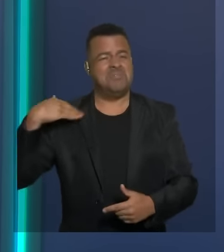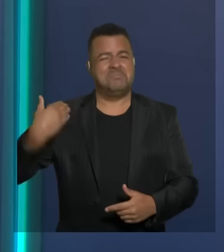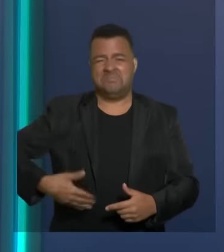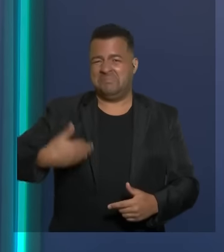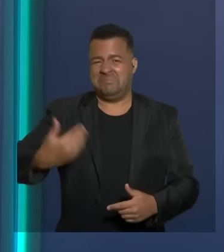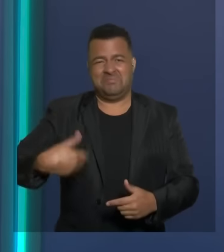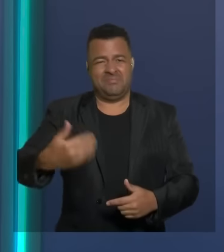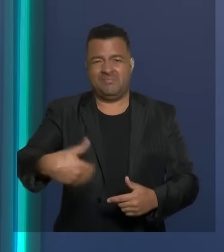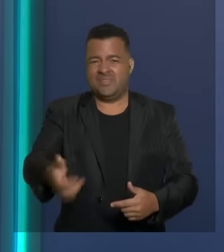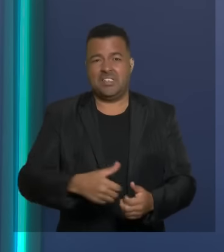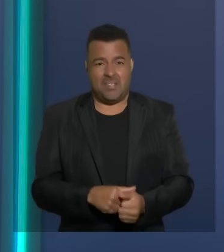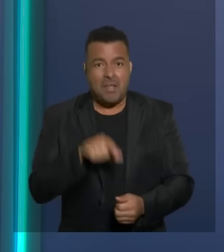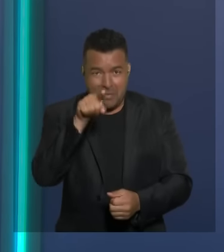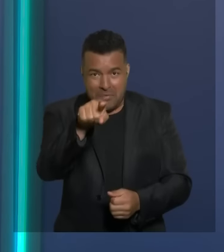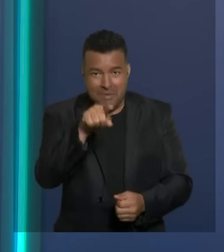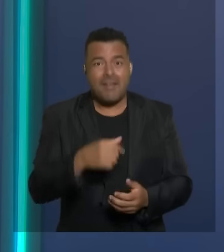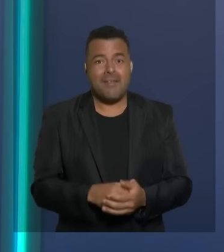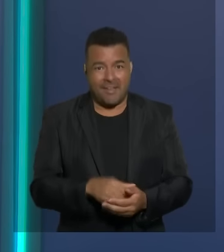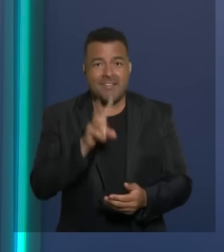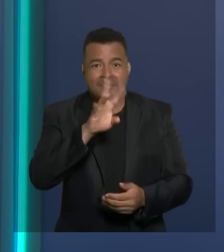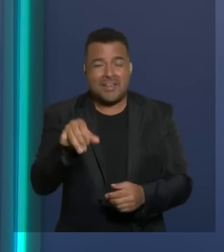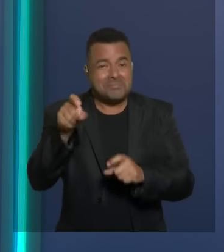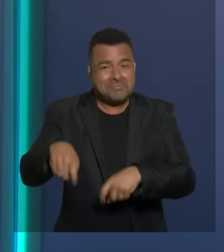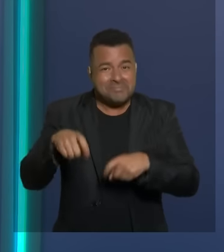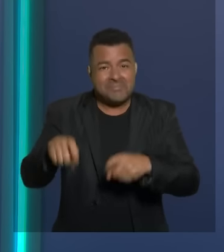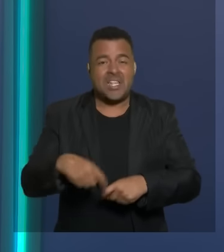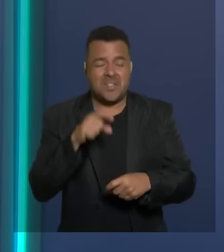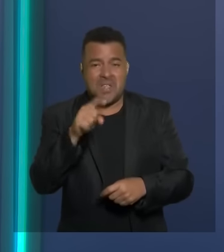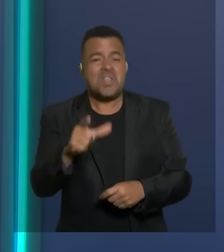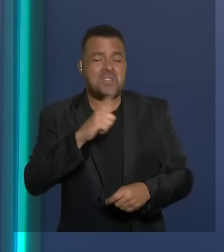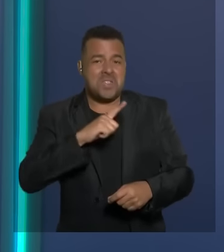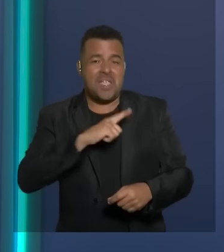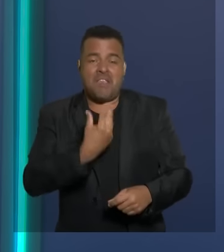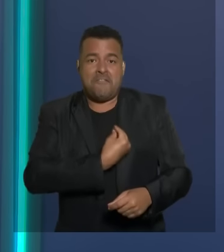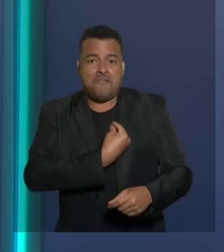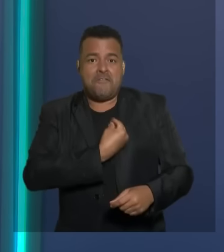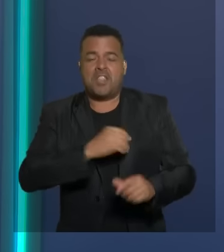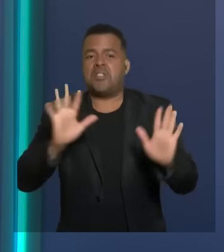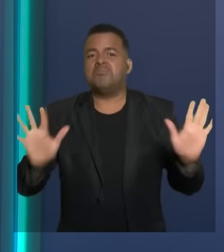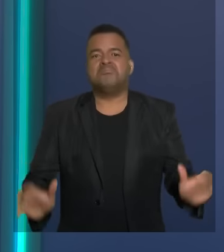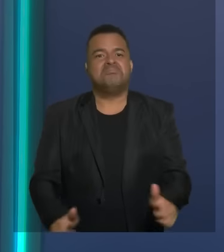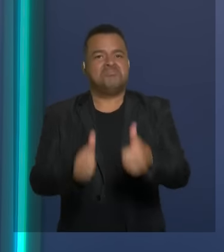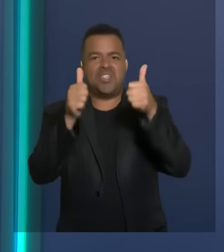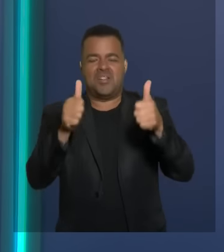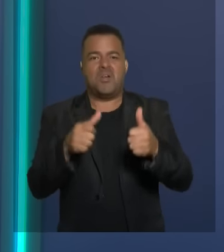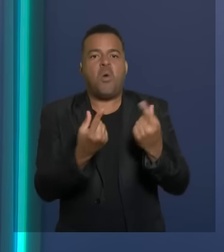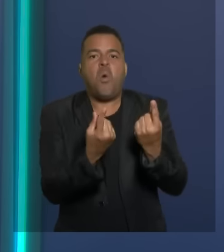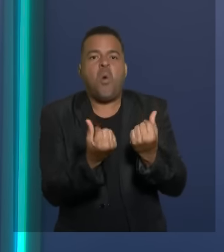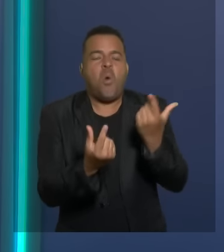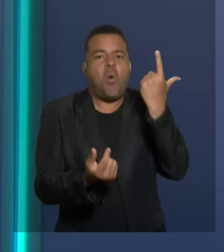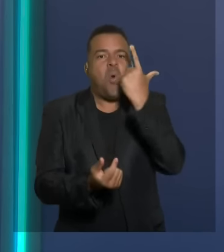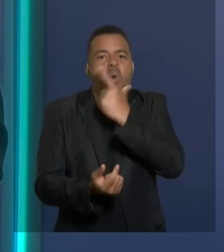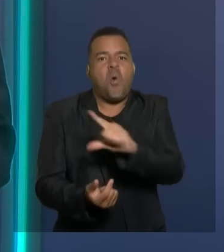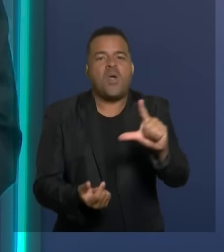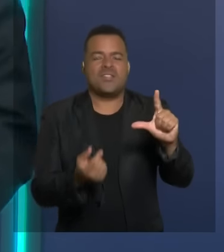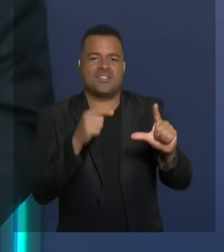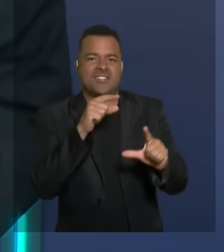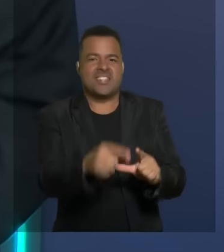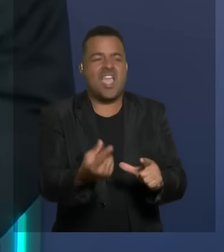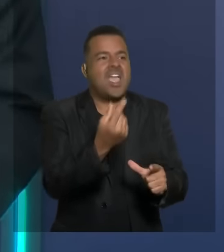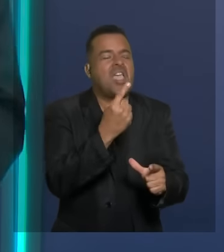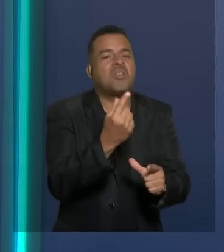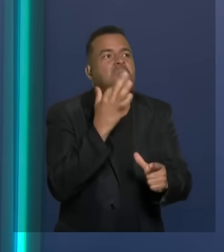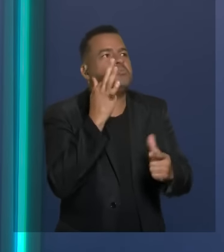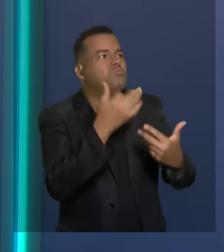para fazer com que você, homem e mulher do campo, tenha qualidade de vida, possa tirar o seu sustento do campo com qualidade de